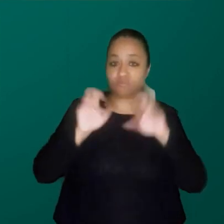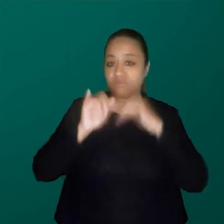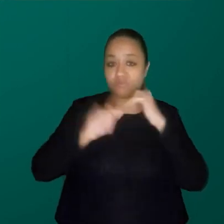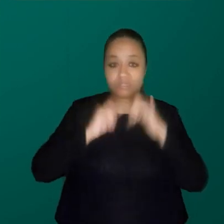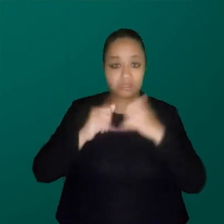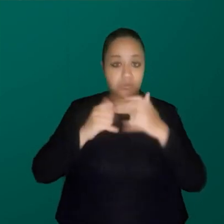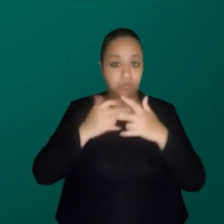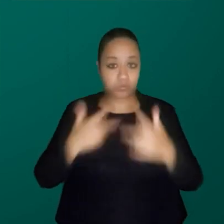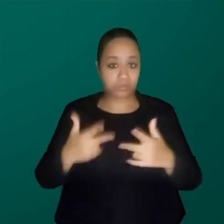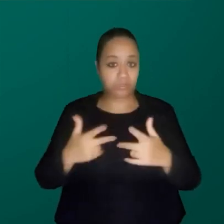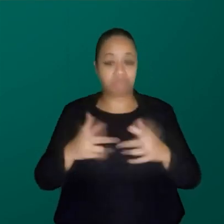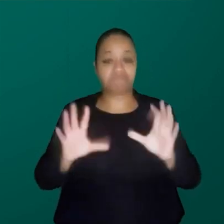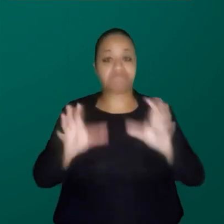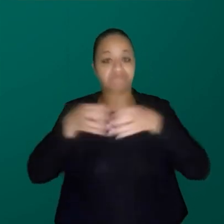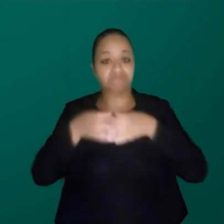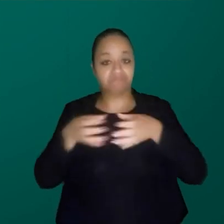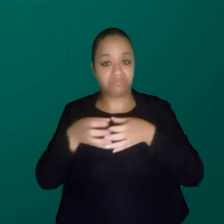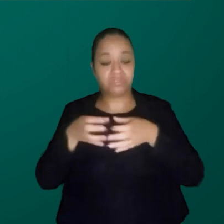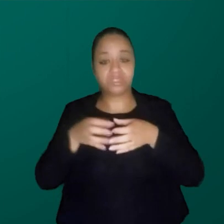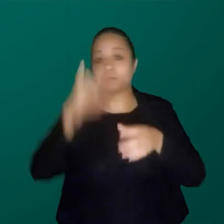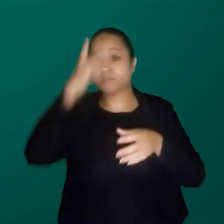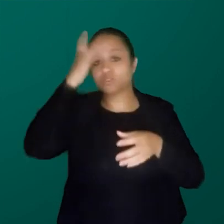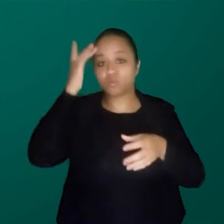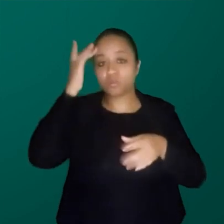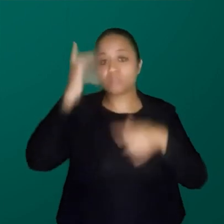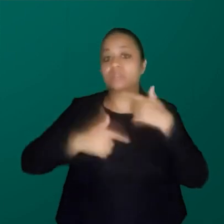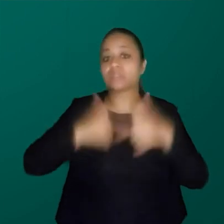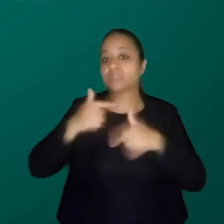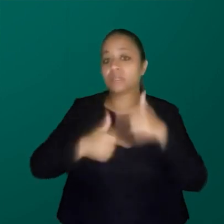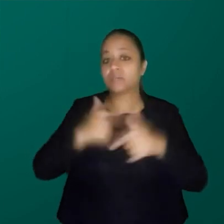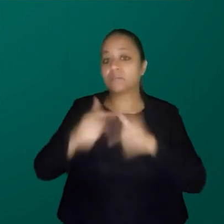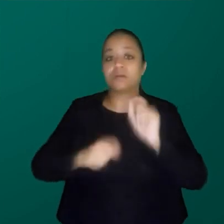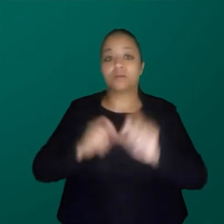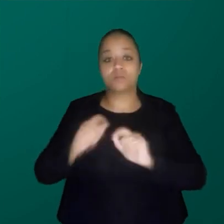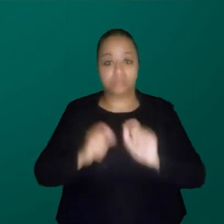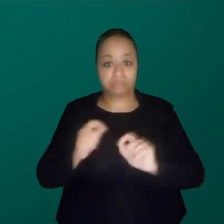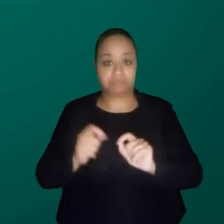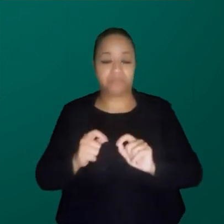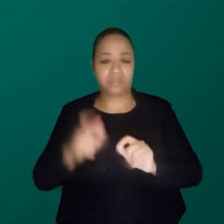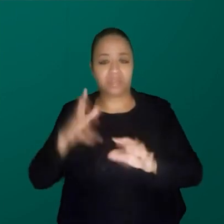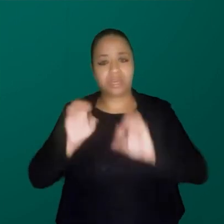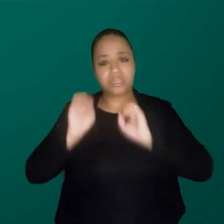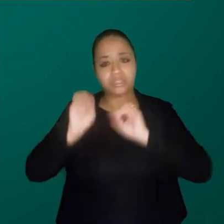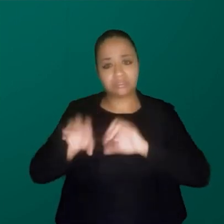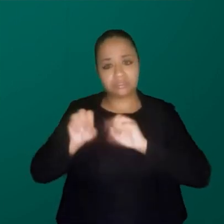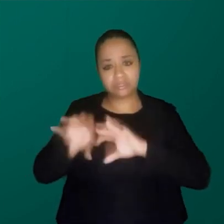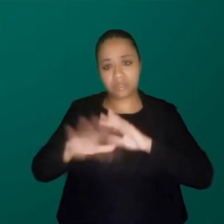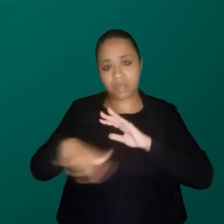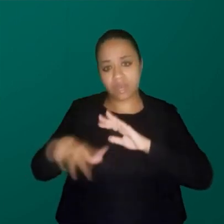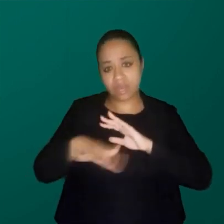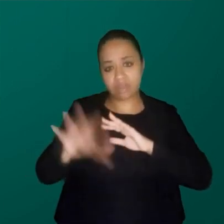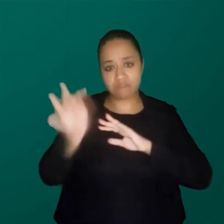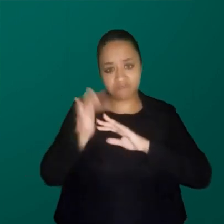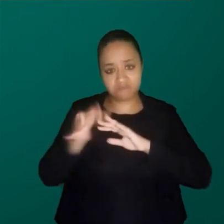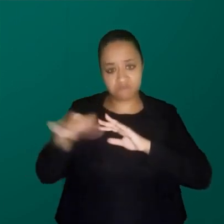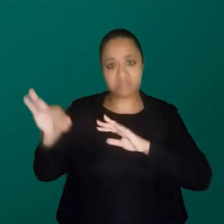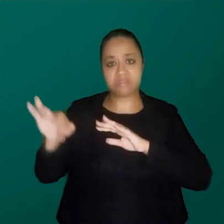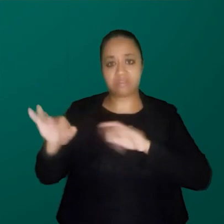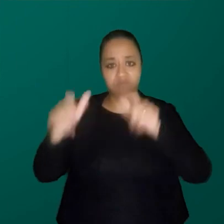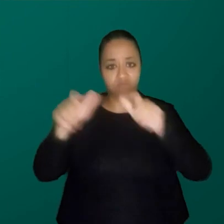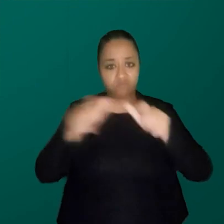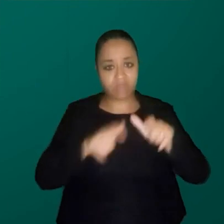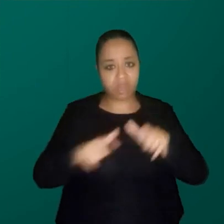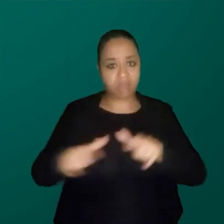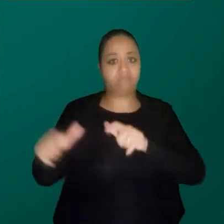Research. Então, é essa rede para pessoas que trabalham com ensino de física em espaços informais, que é um pouco